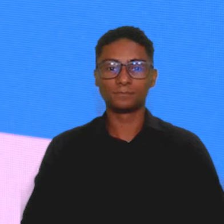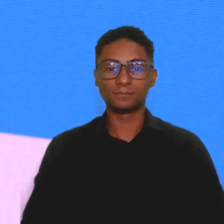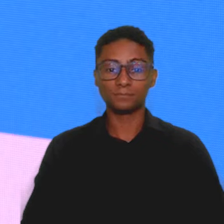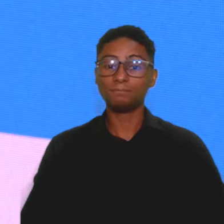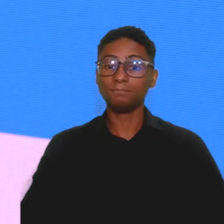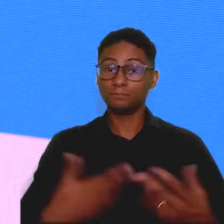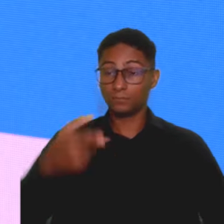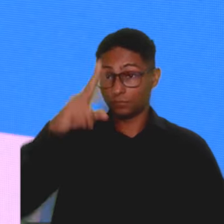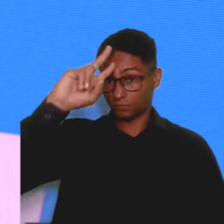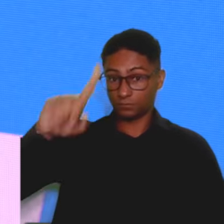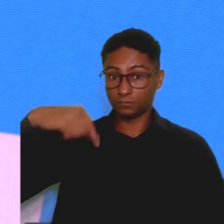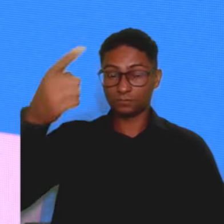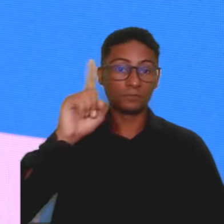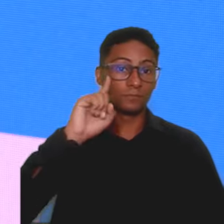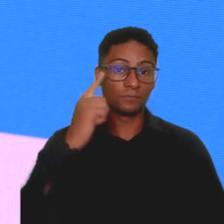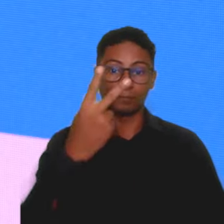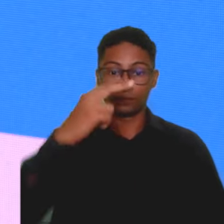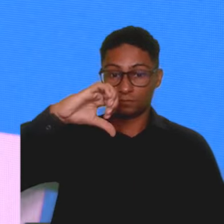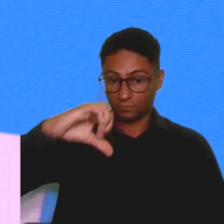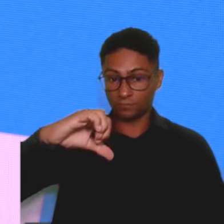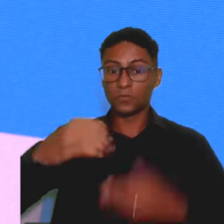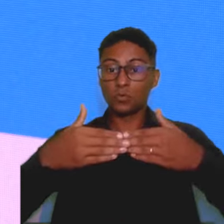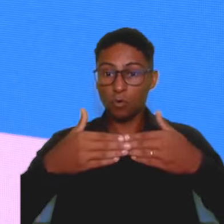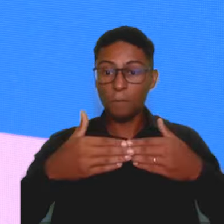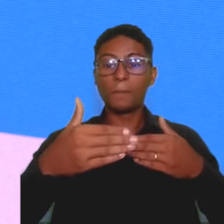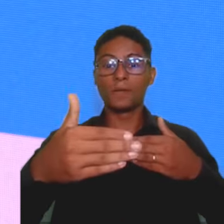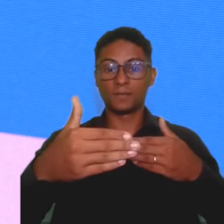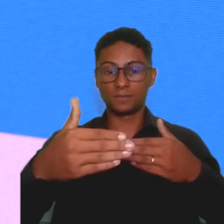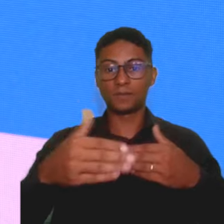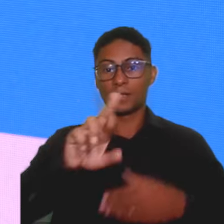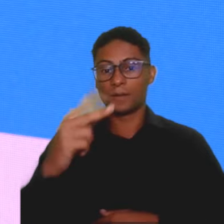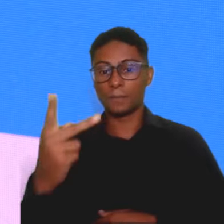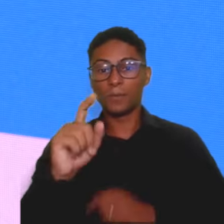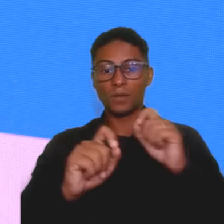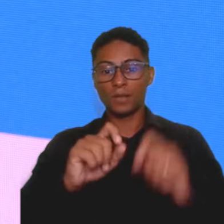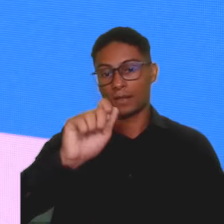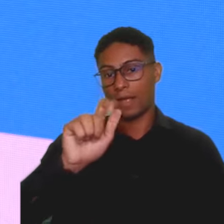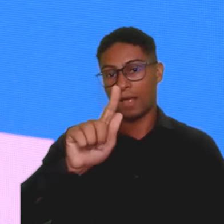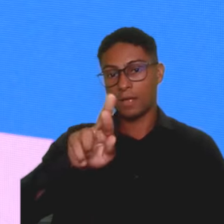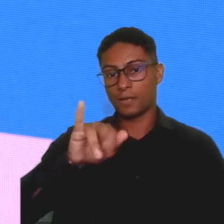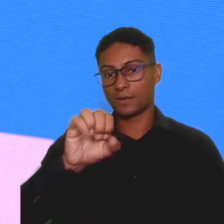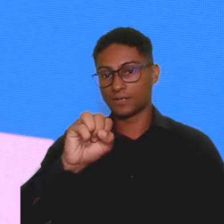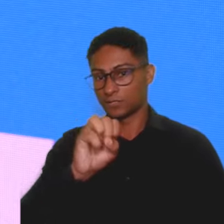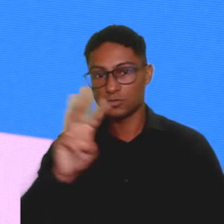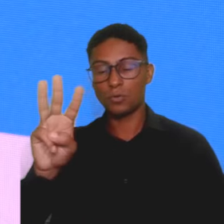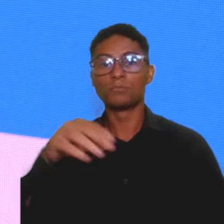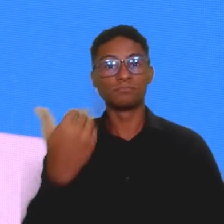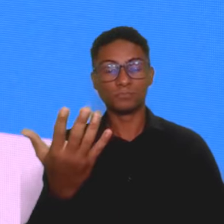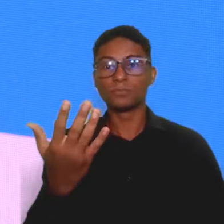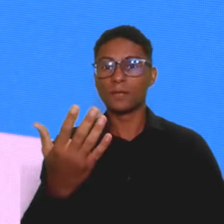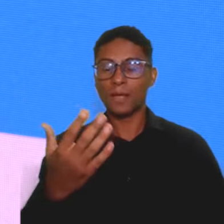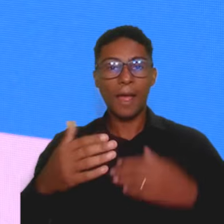E na próxima segunda-feira, dia 29, começa em Ribeirão Preto a AgriShow 2024, uma das maiores feiras